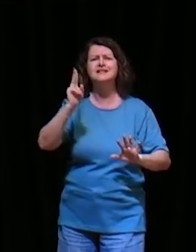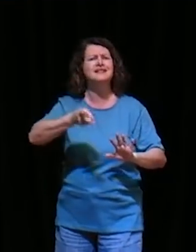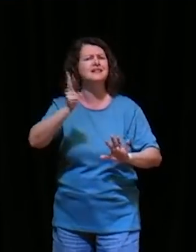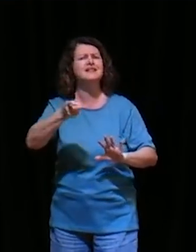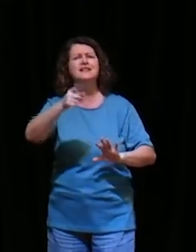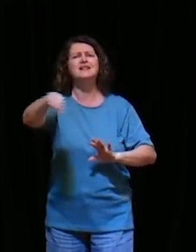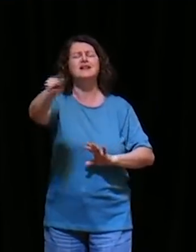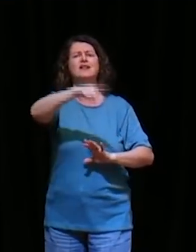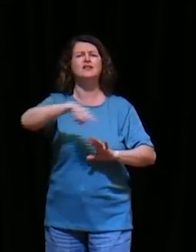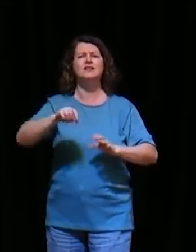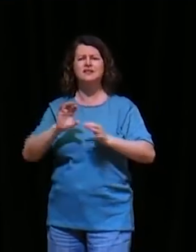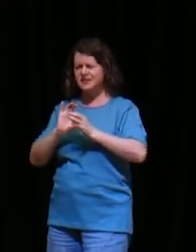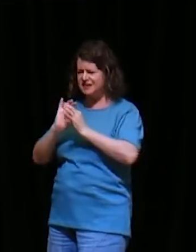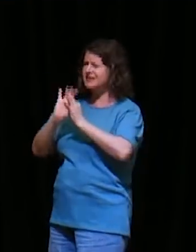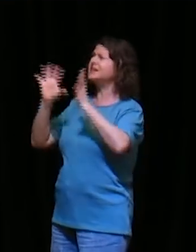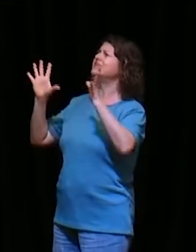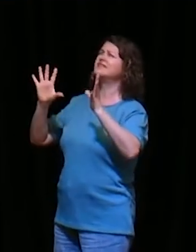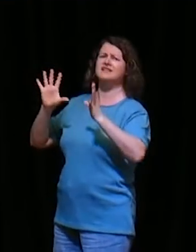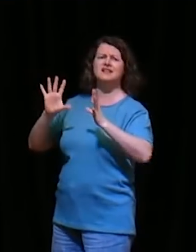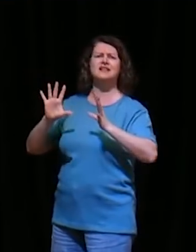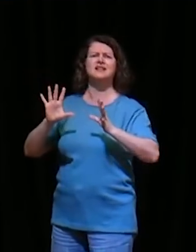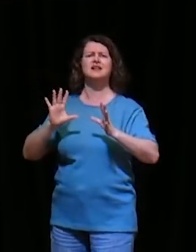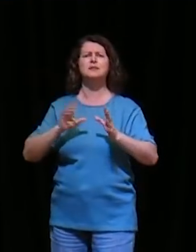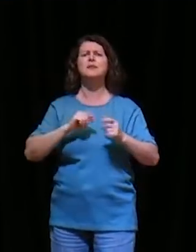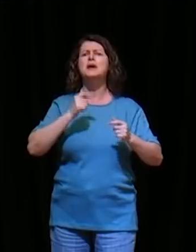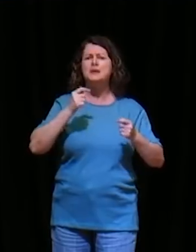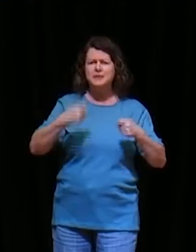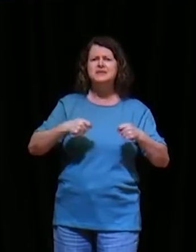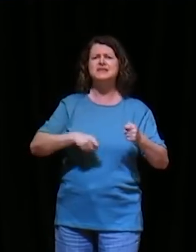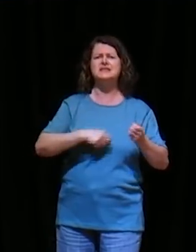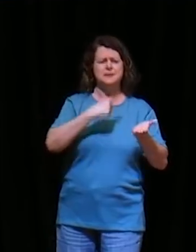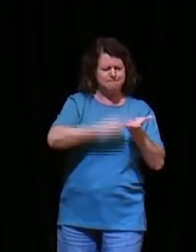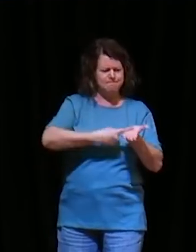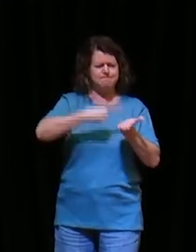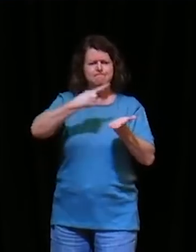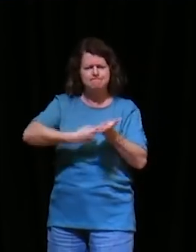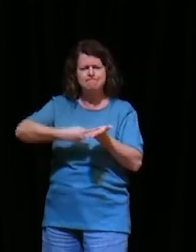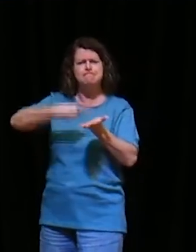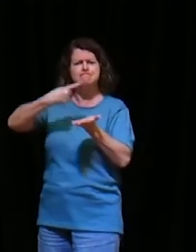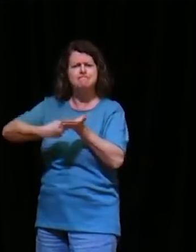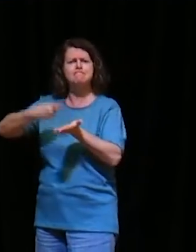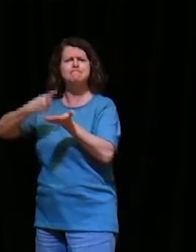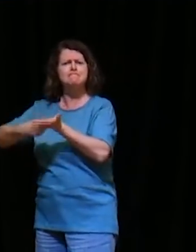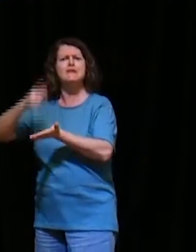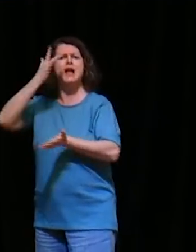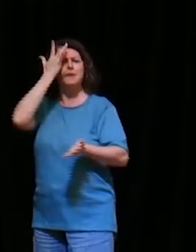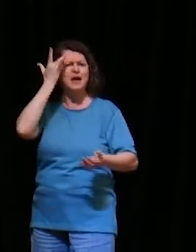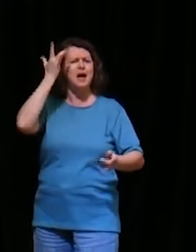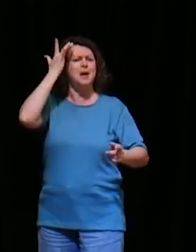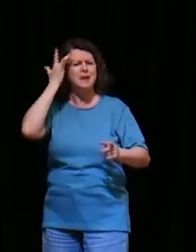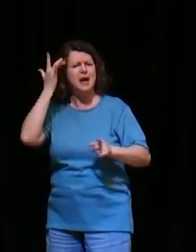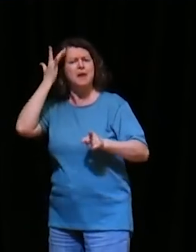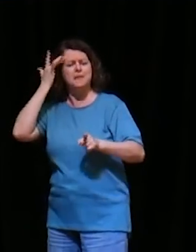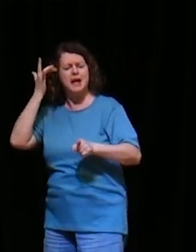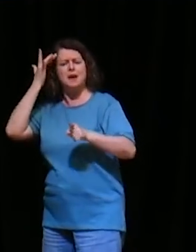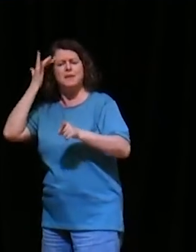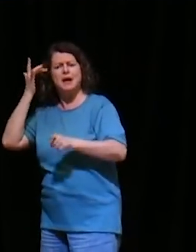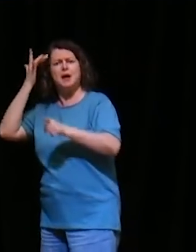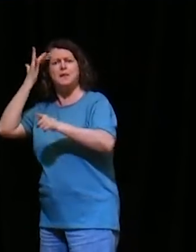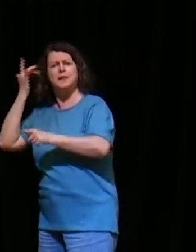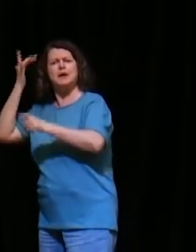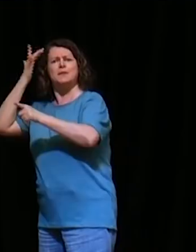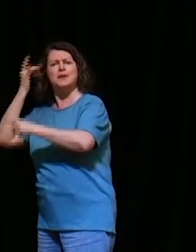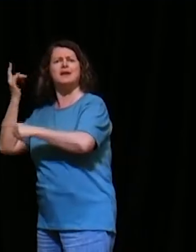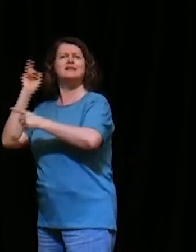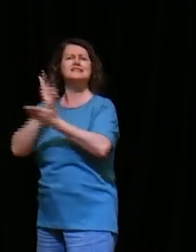uma contínua disciplina, em estar orando, por quê? Porque Deus se agrada, da tua oração, Deus se agrada,